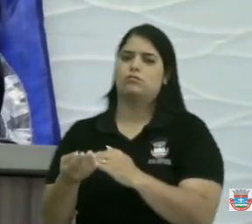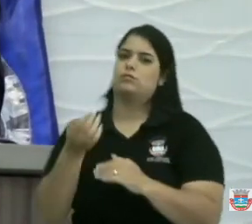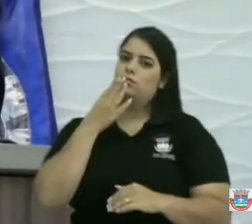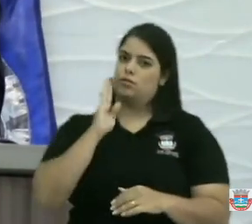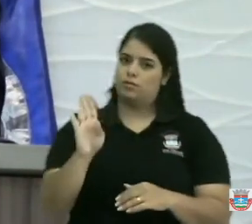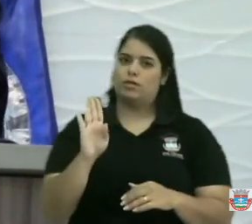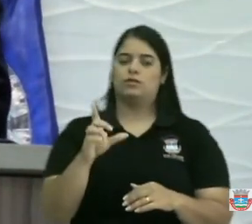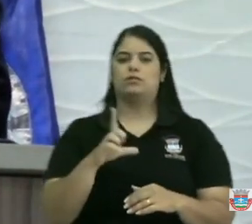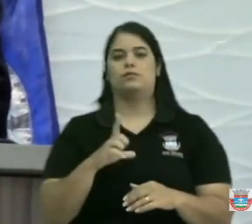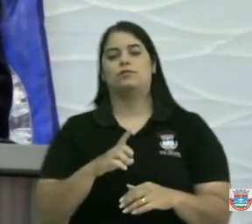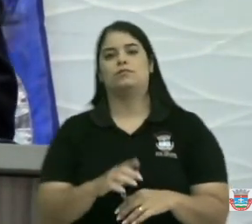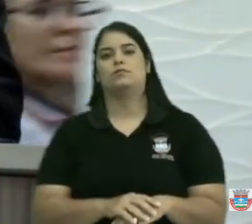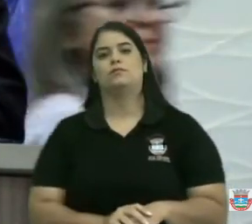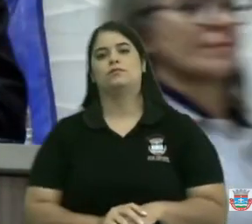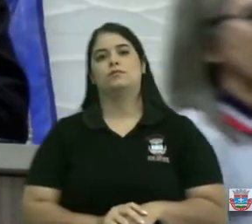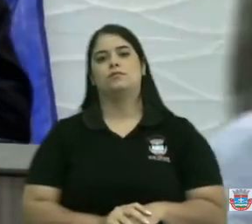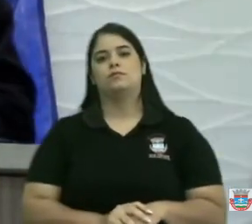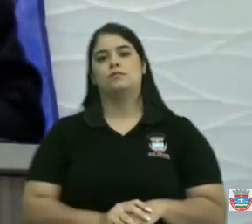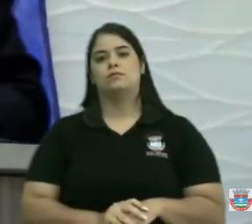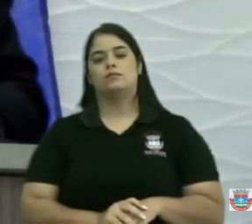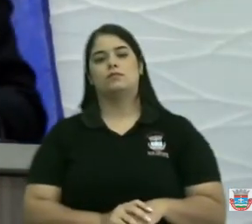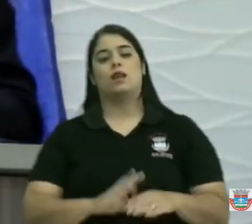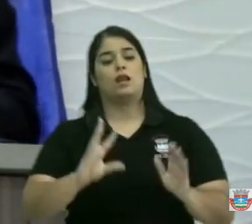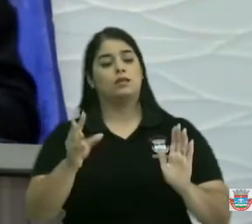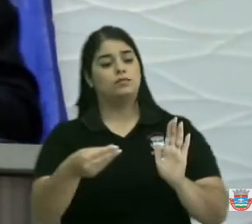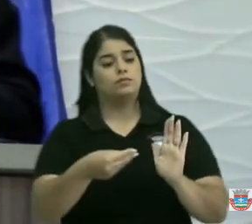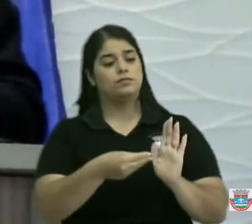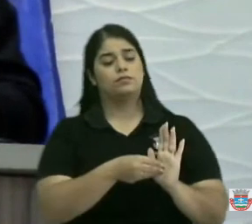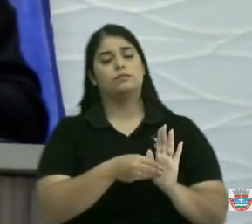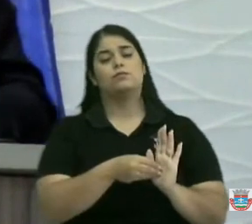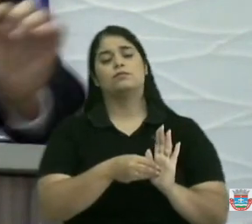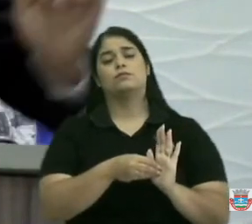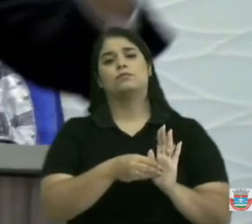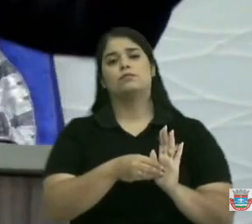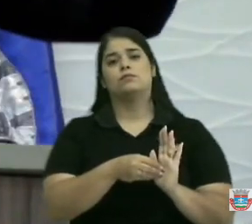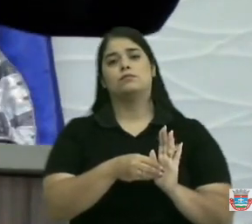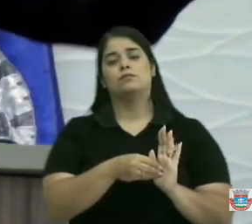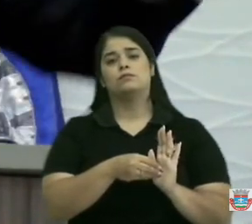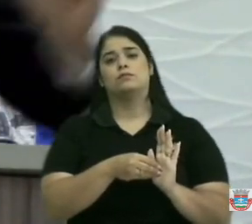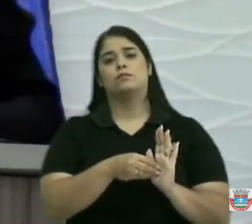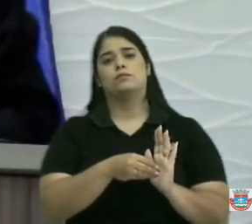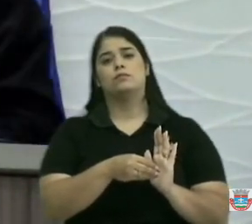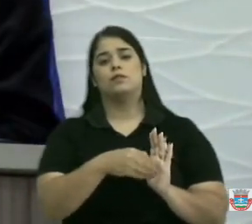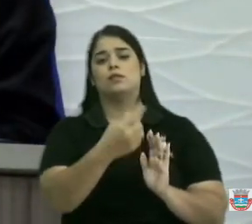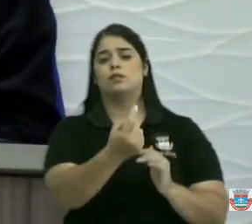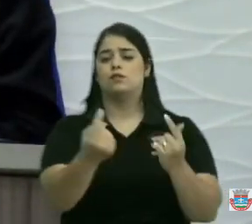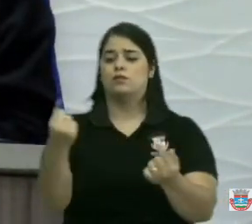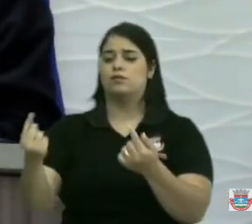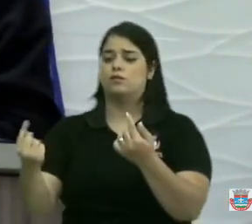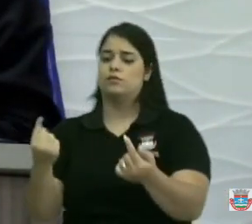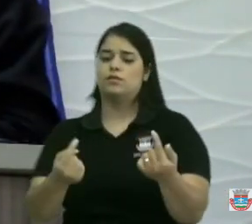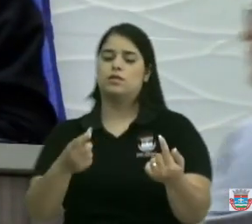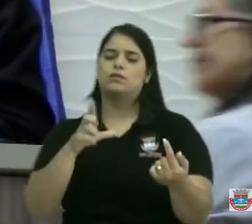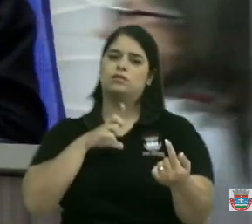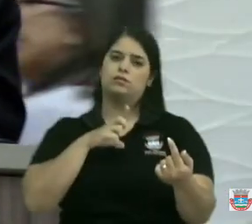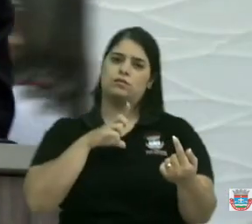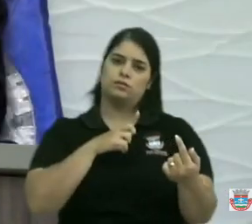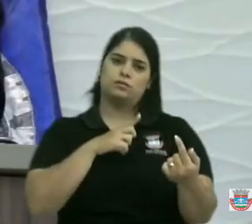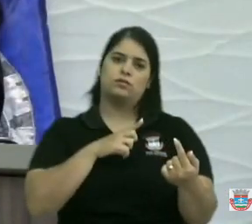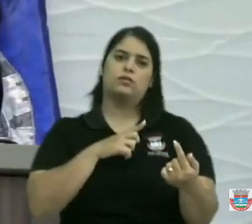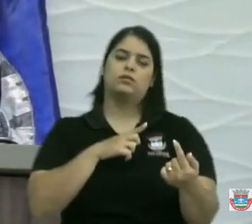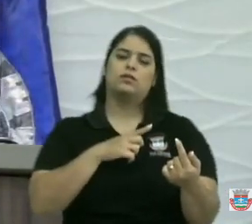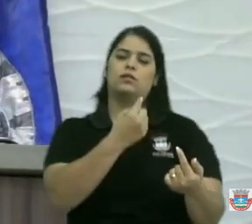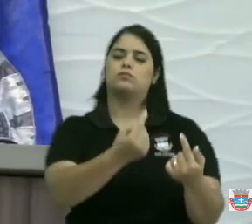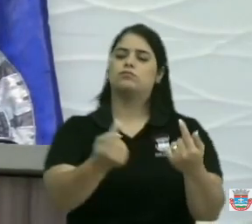a emenda que colocamos aqui que cada vereador tem cada